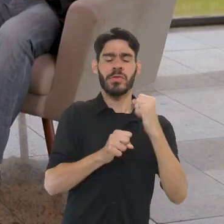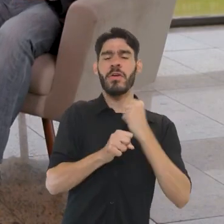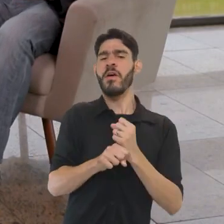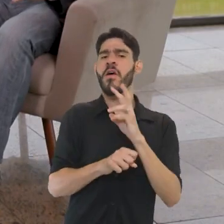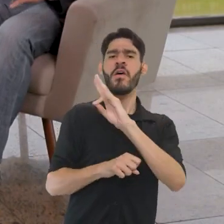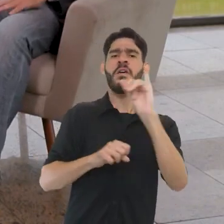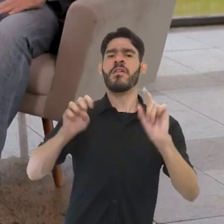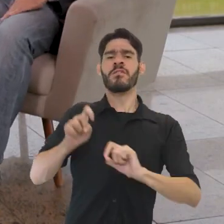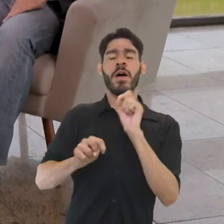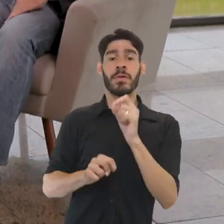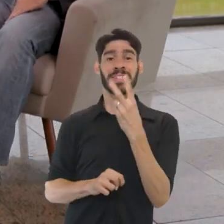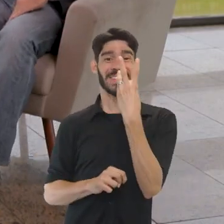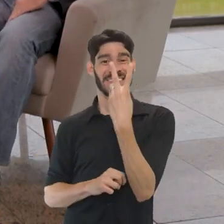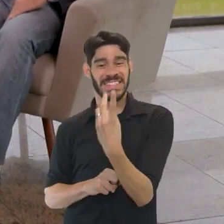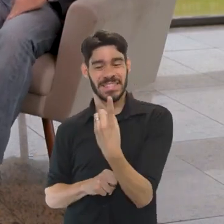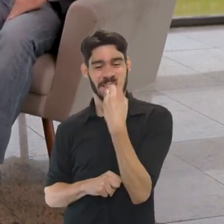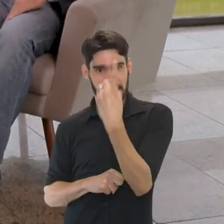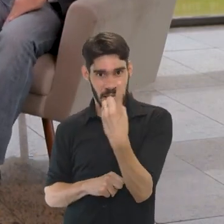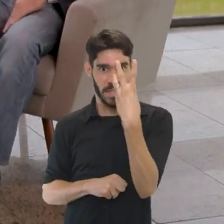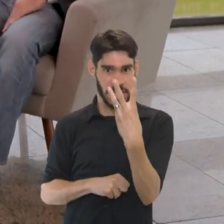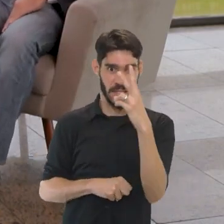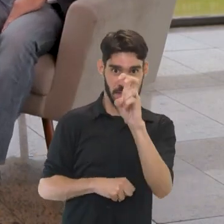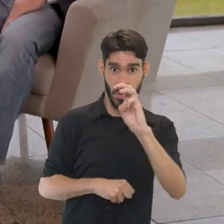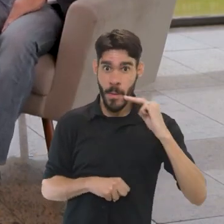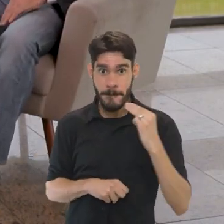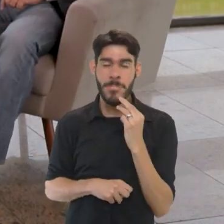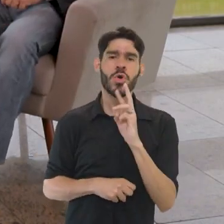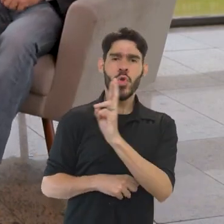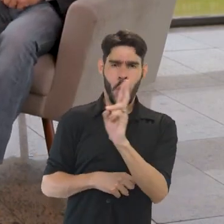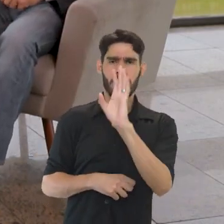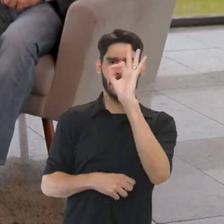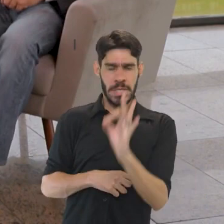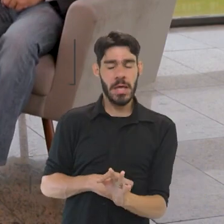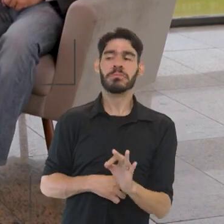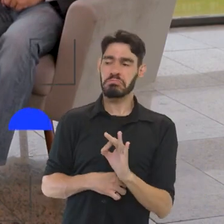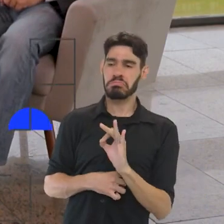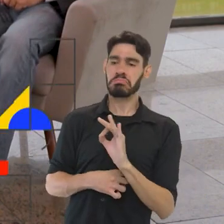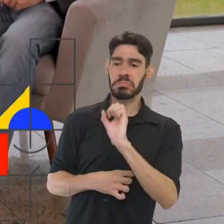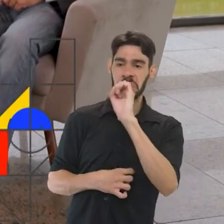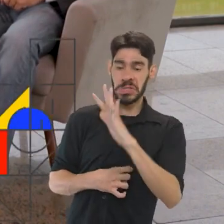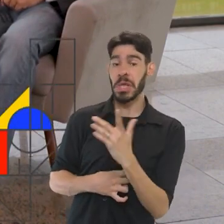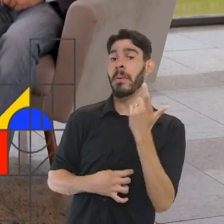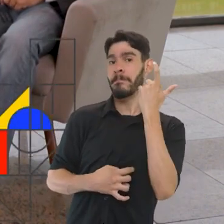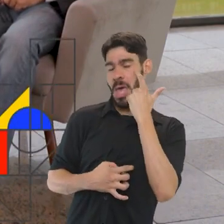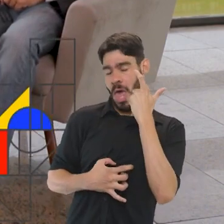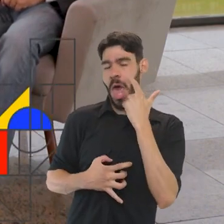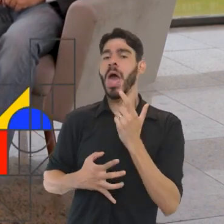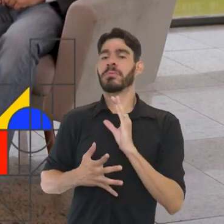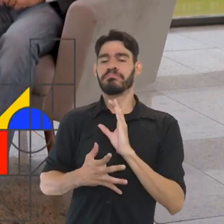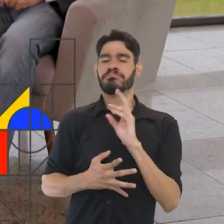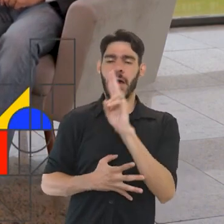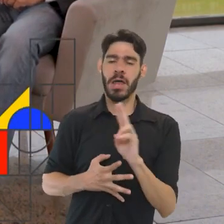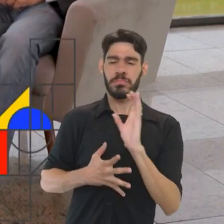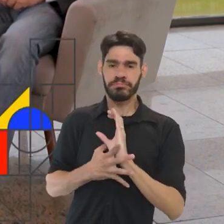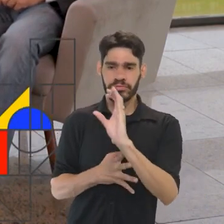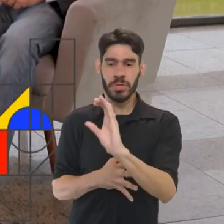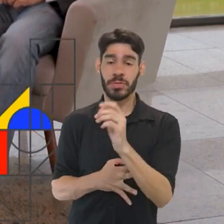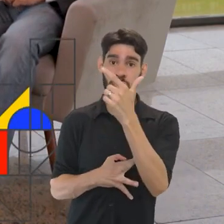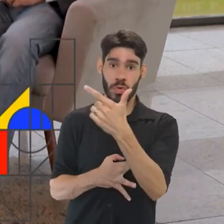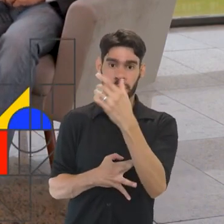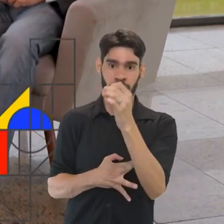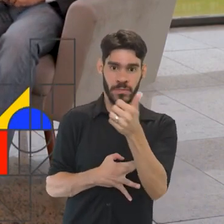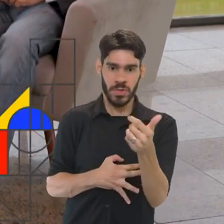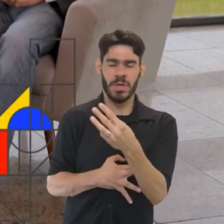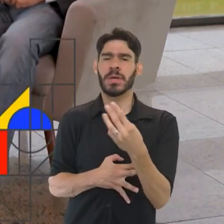ele vai propiciar? São 135 milhões de reais, não é isso? É o que está previsto para o investimento em 2023, sendo 101